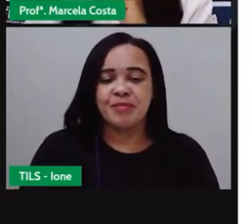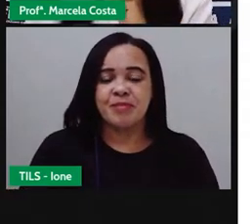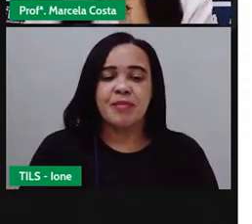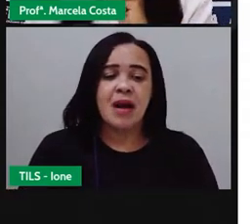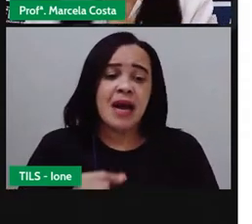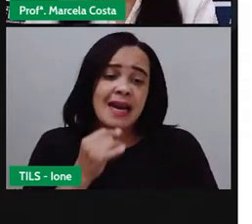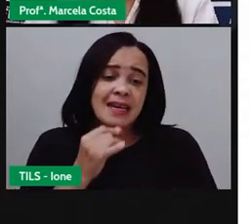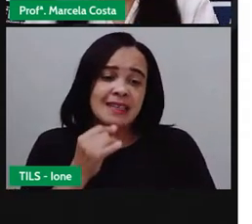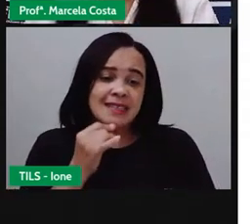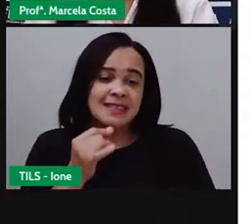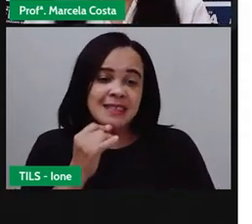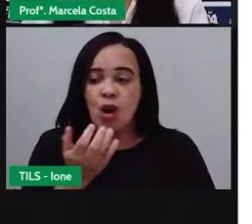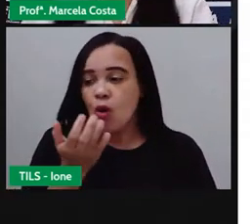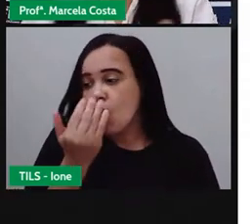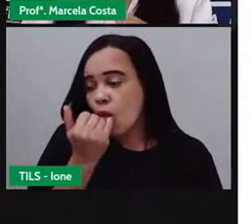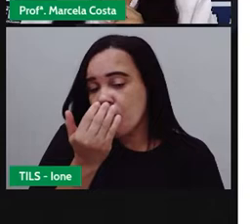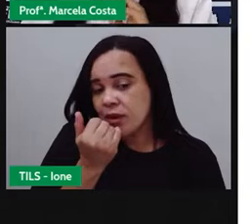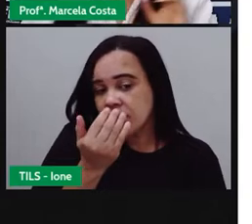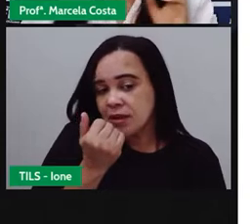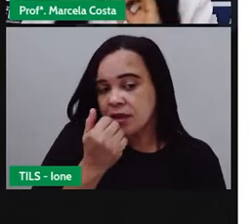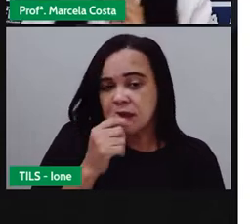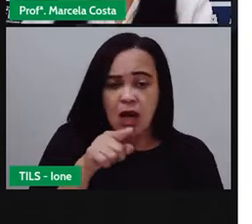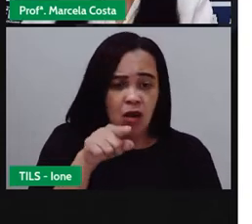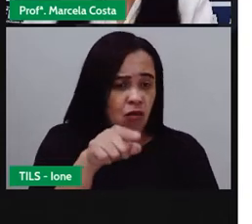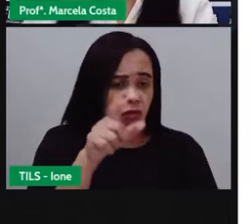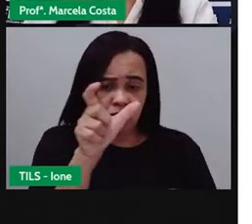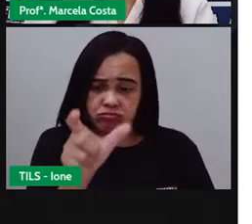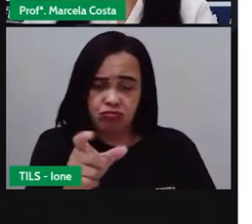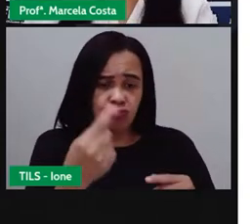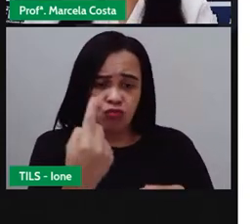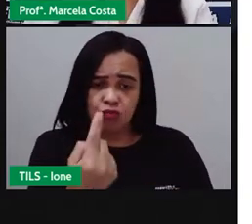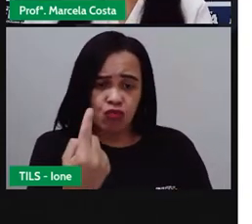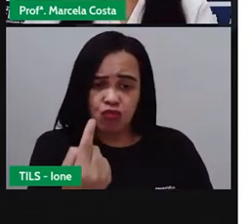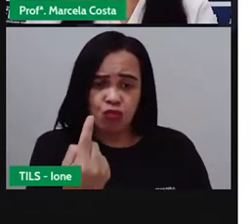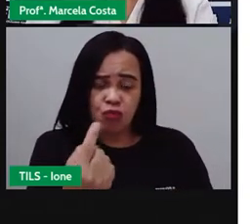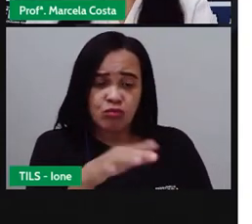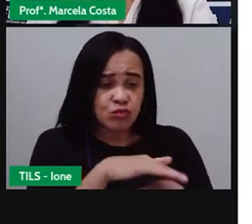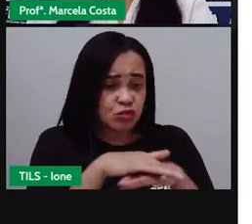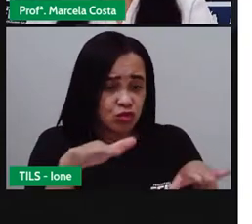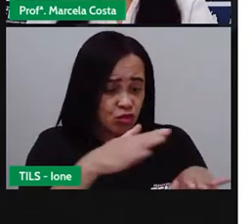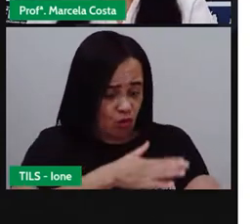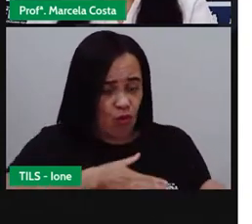que só você gosta ou que só você não gosta?